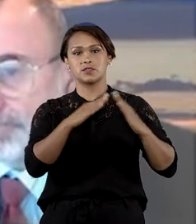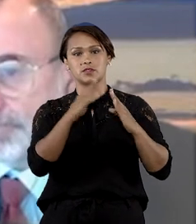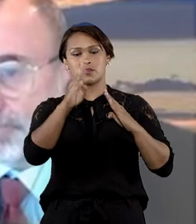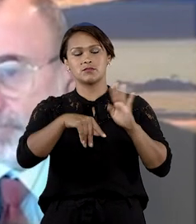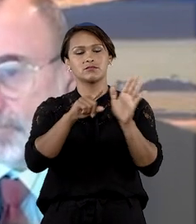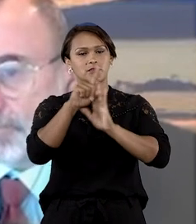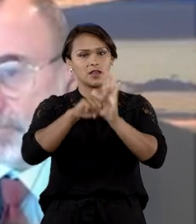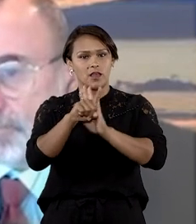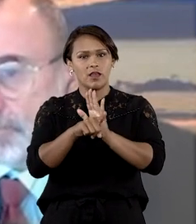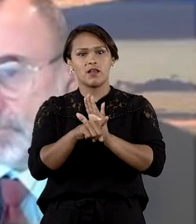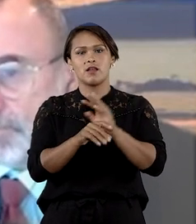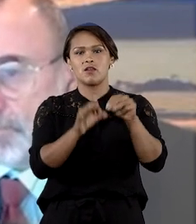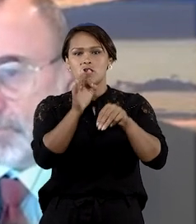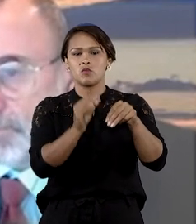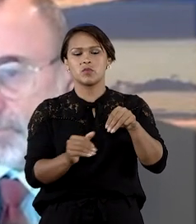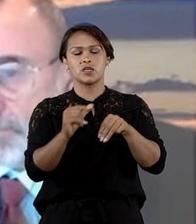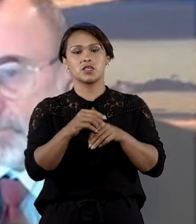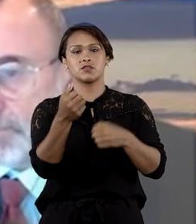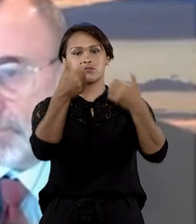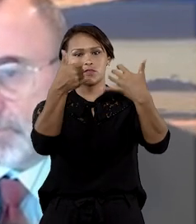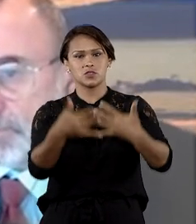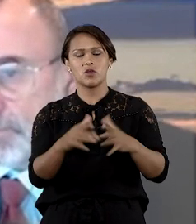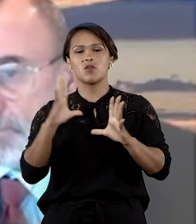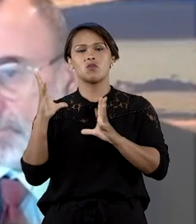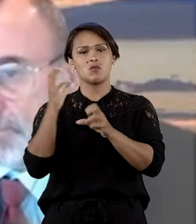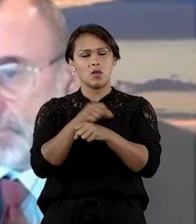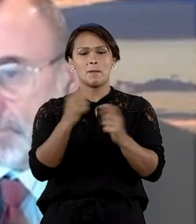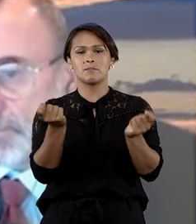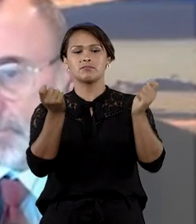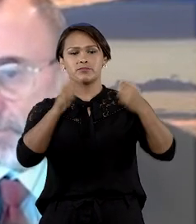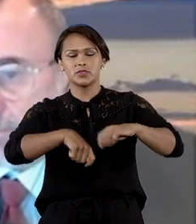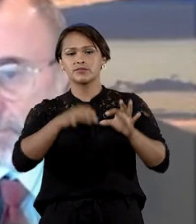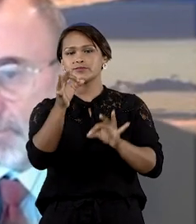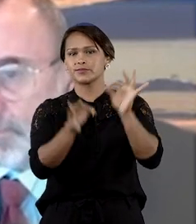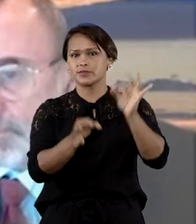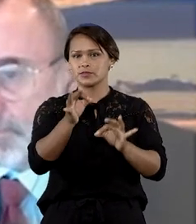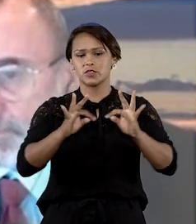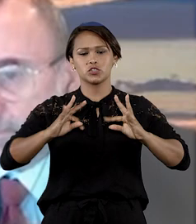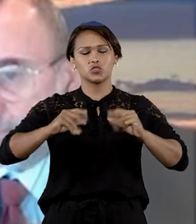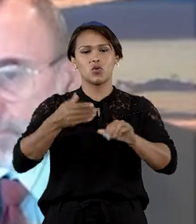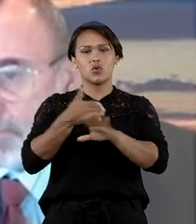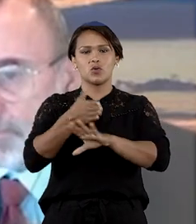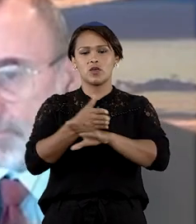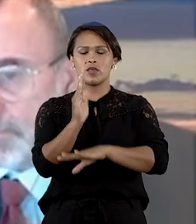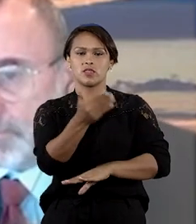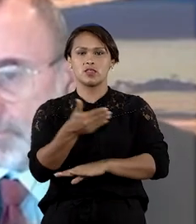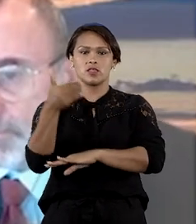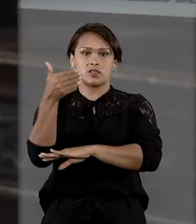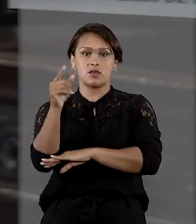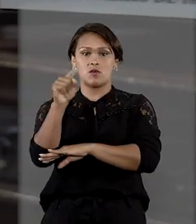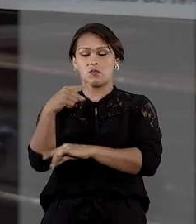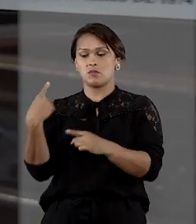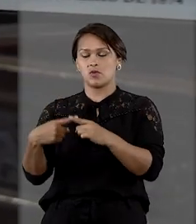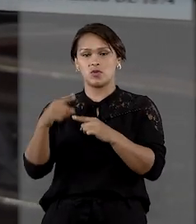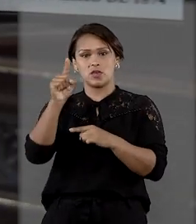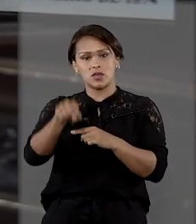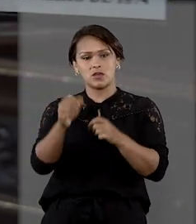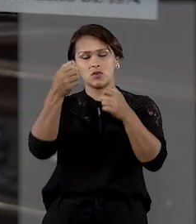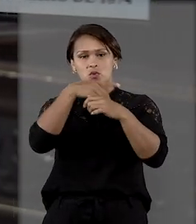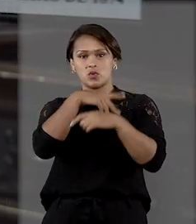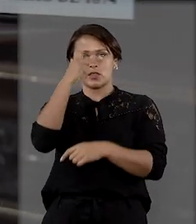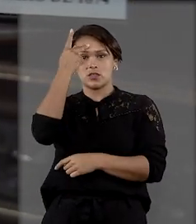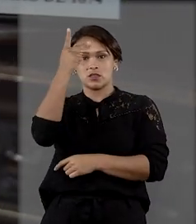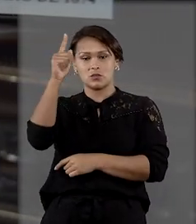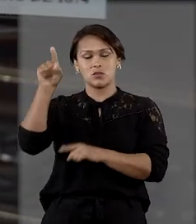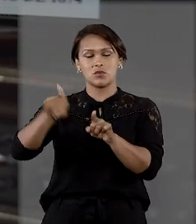caso analisado, segundo o ministro, havia razões concretas capazes de justificar o ingresso no quarto do hotel. Isso porque, segundo